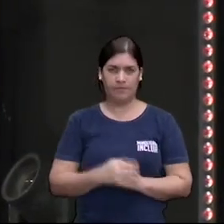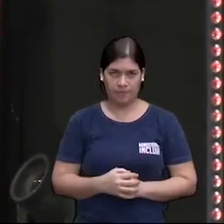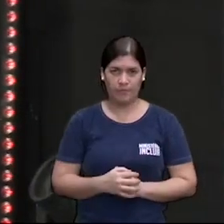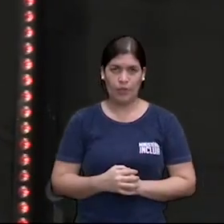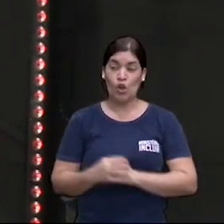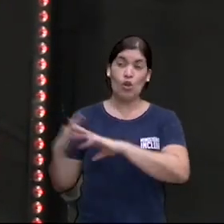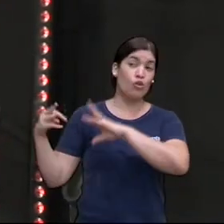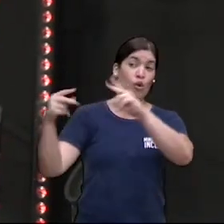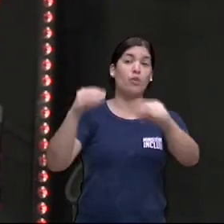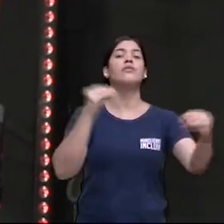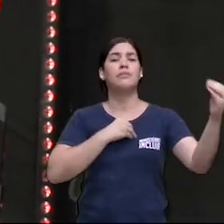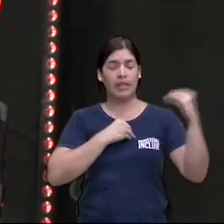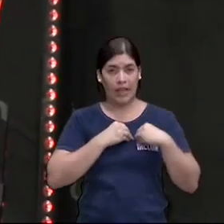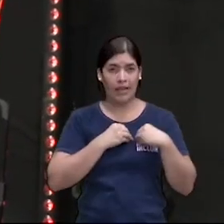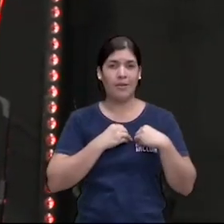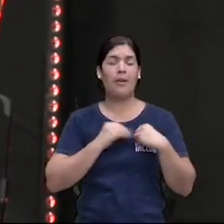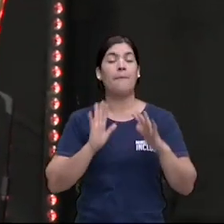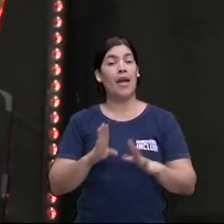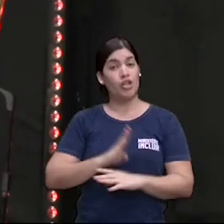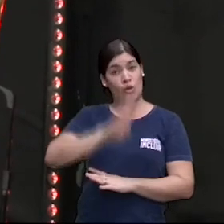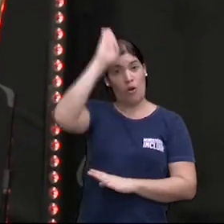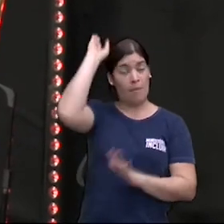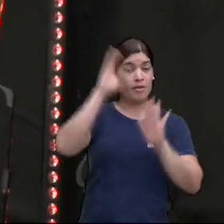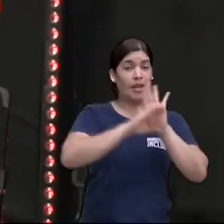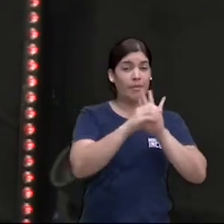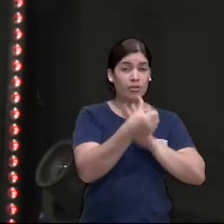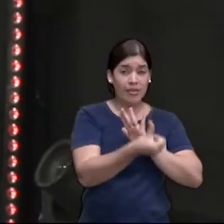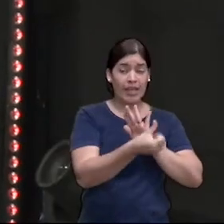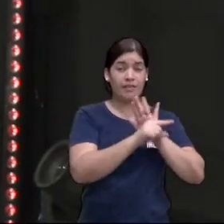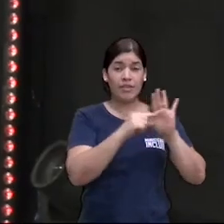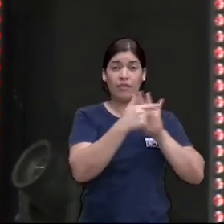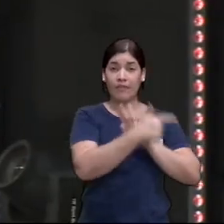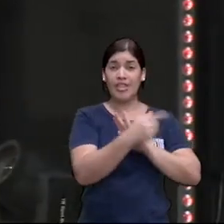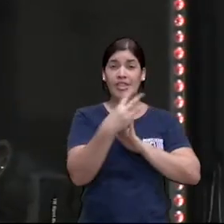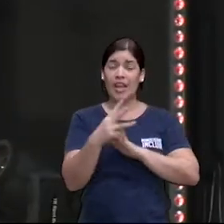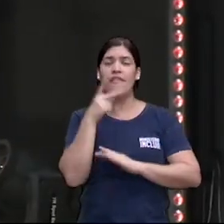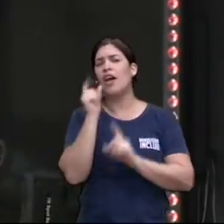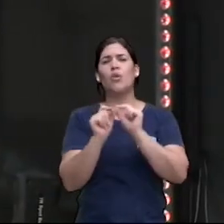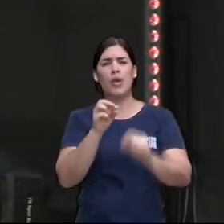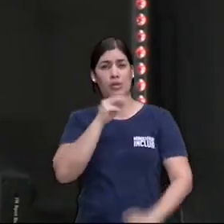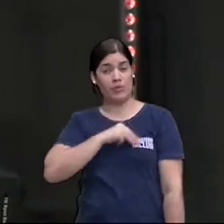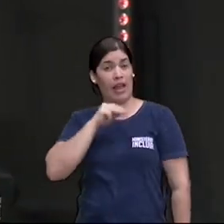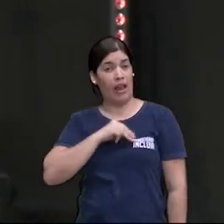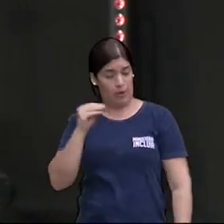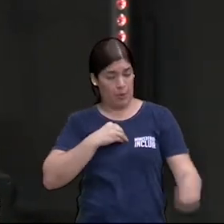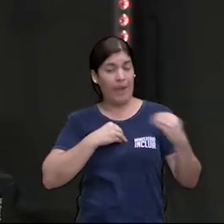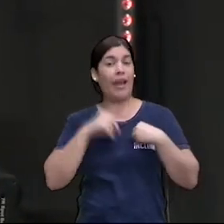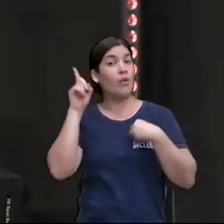Todos pecaram. Só que em Romanos 6, 23, diz que o salário do pecado é a